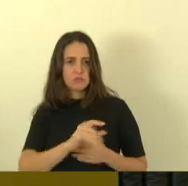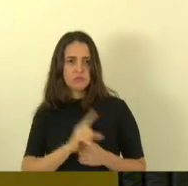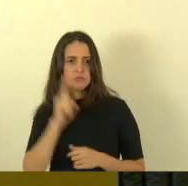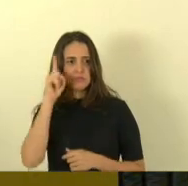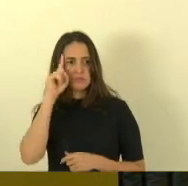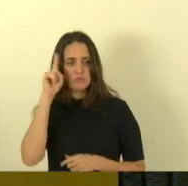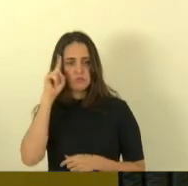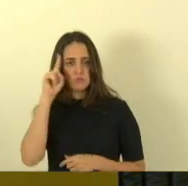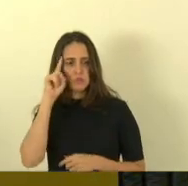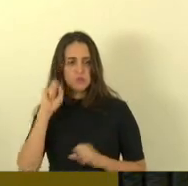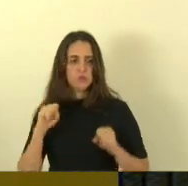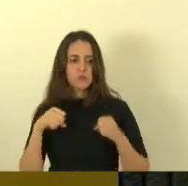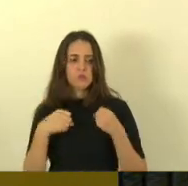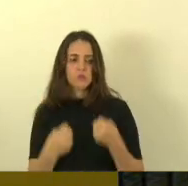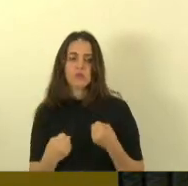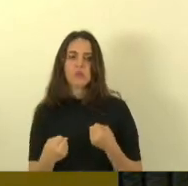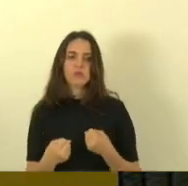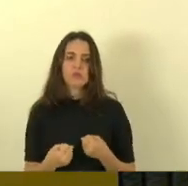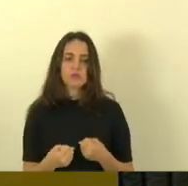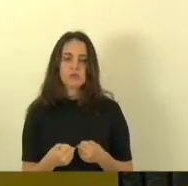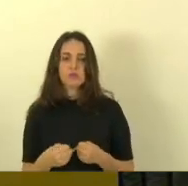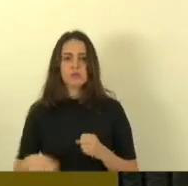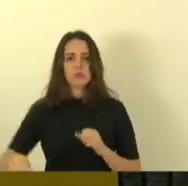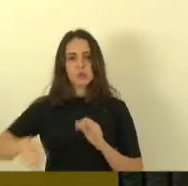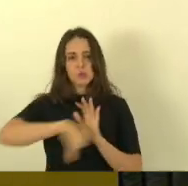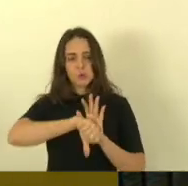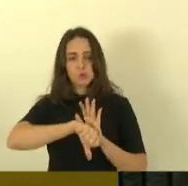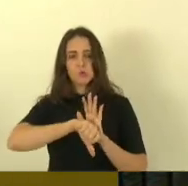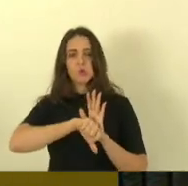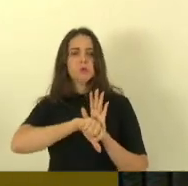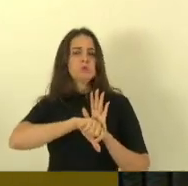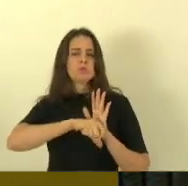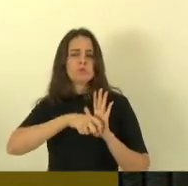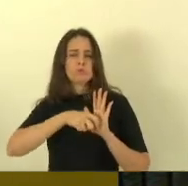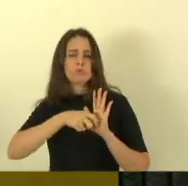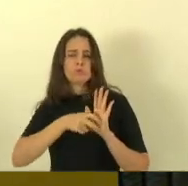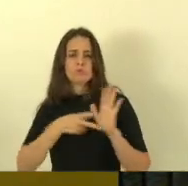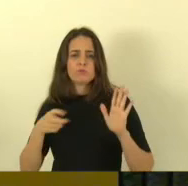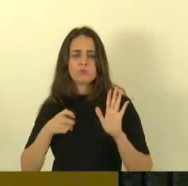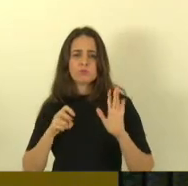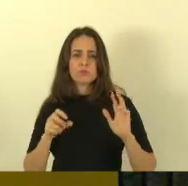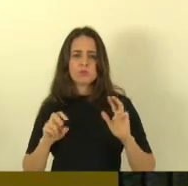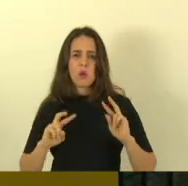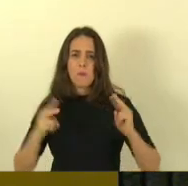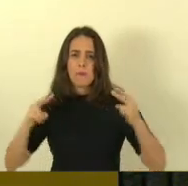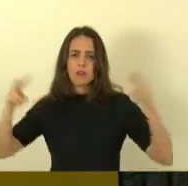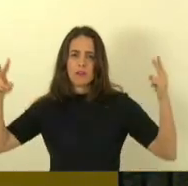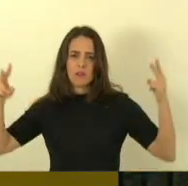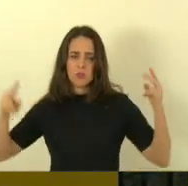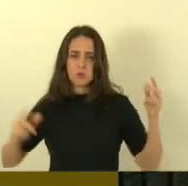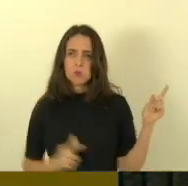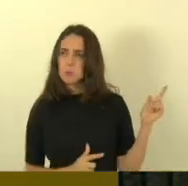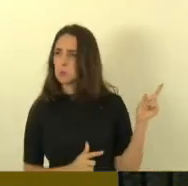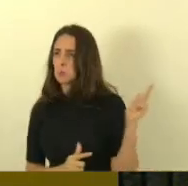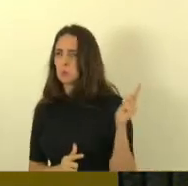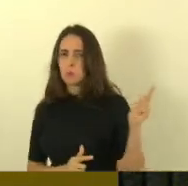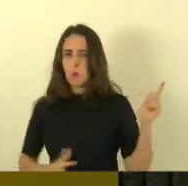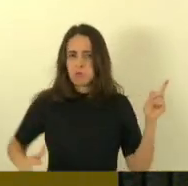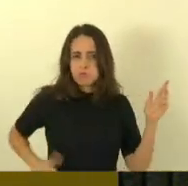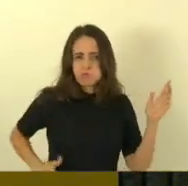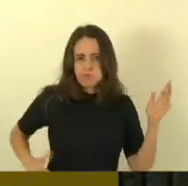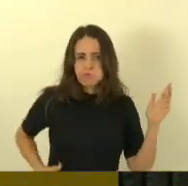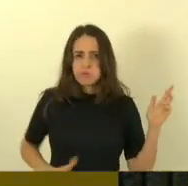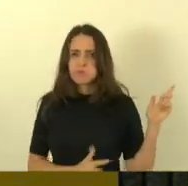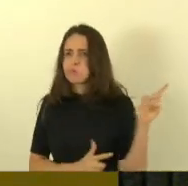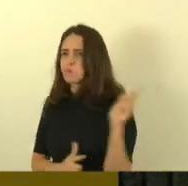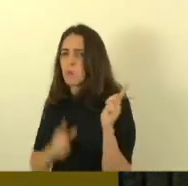enfrentado aí a marginalidade crescente no nosso estado com armamento pesado colocando as suas vidas em risco todos os dias